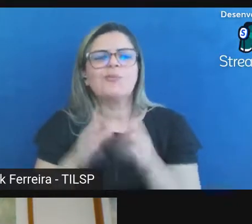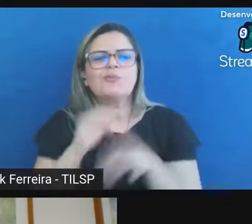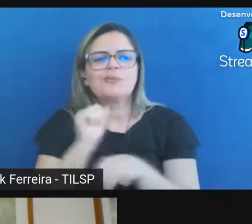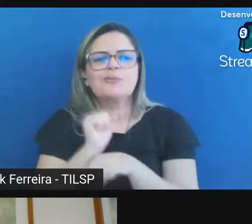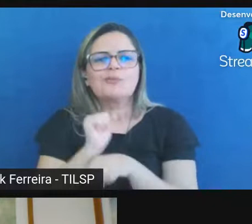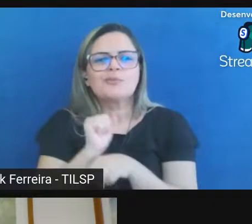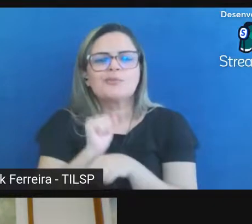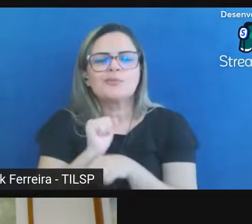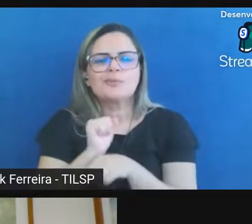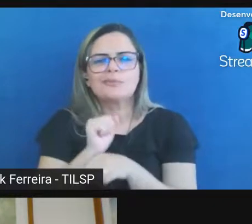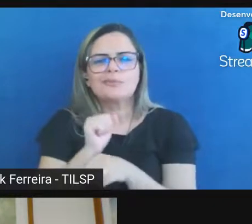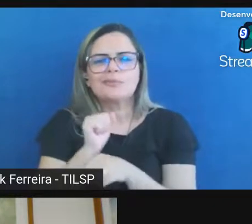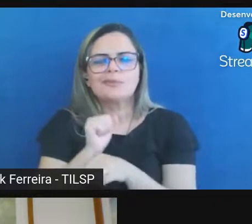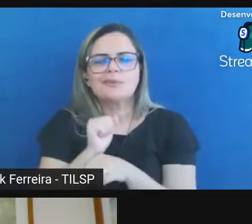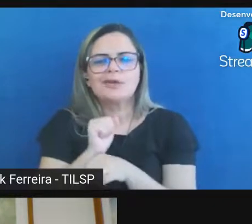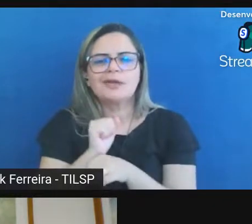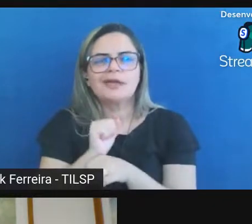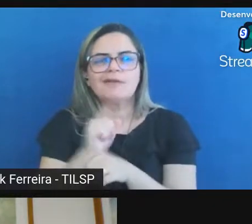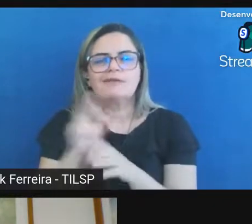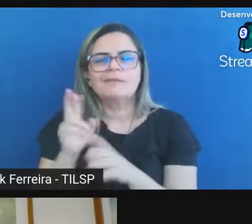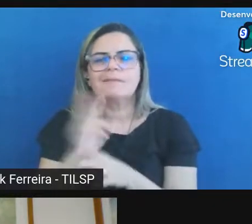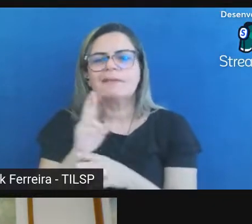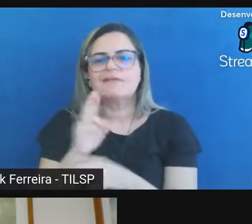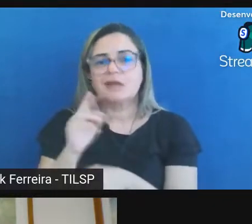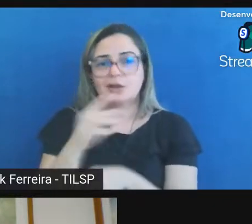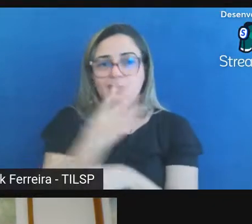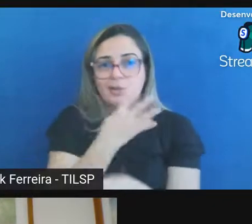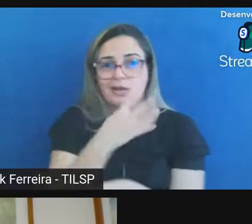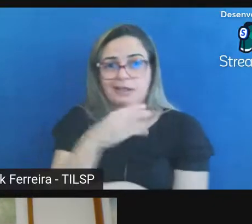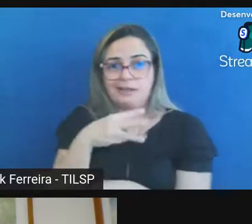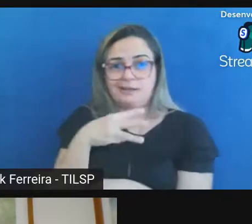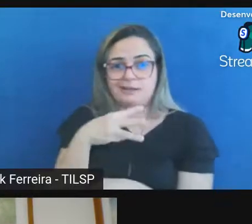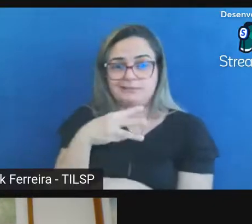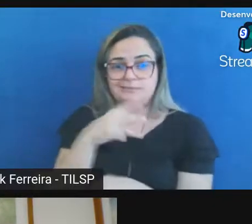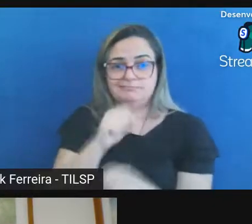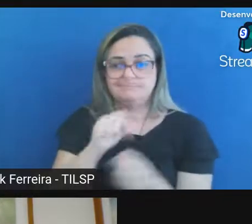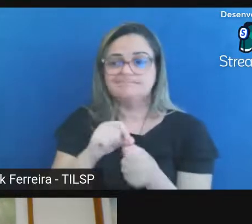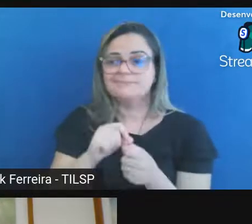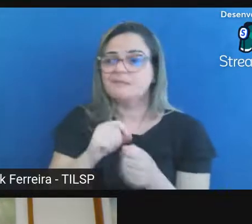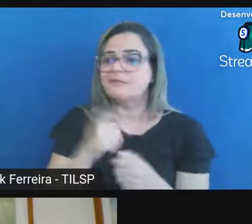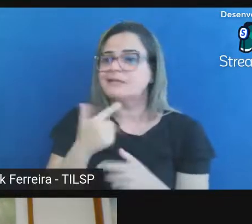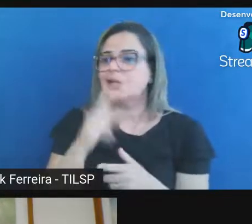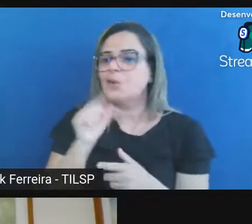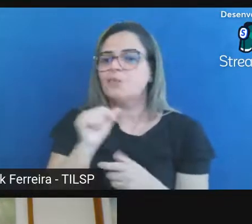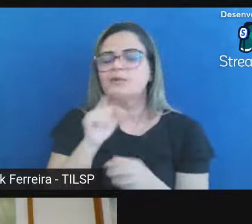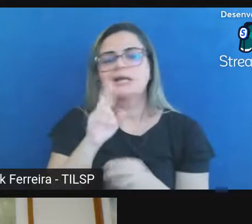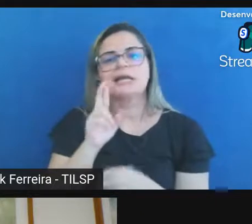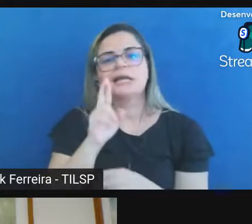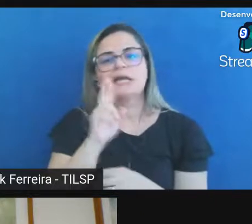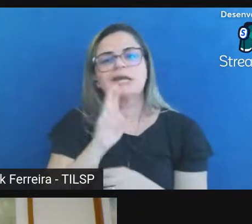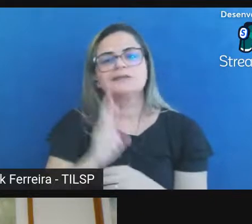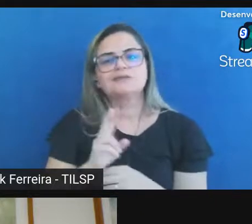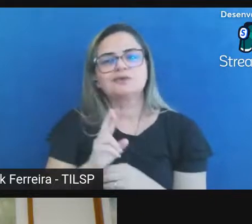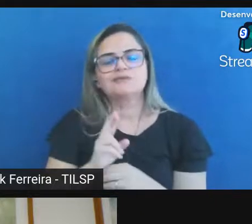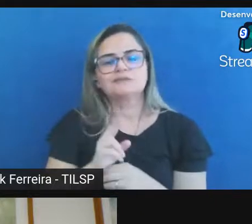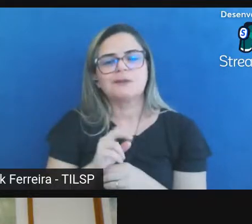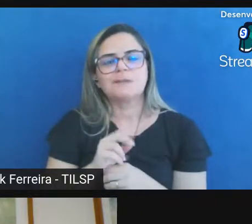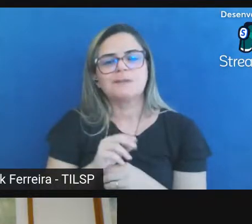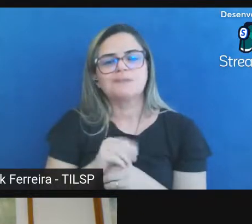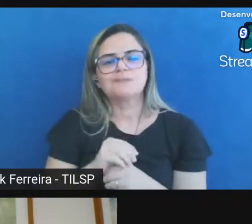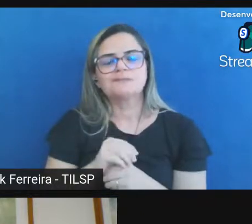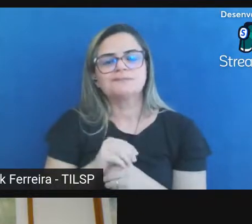vai ter mais a 43 da 39 para a 43 e vai ter uma outra resolução mais atual